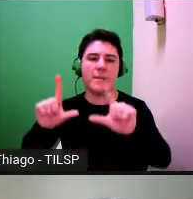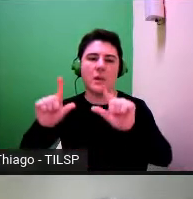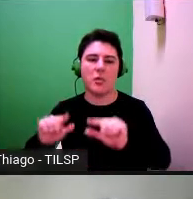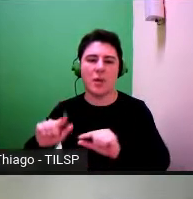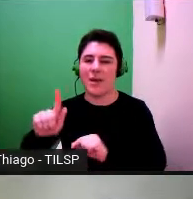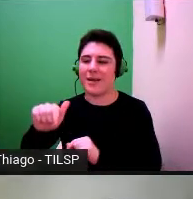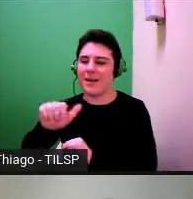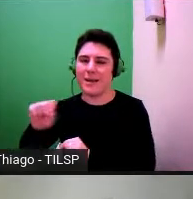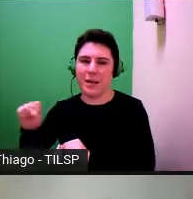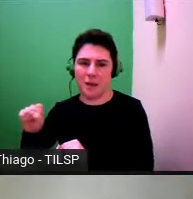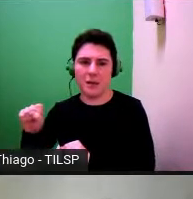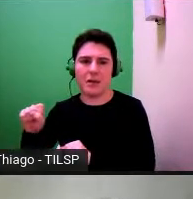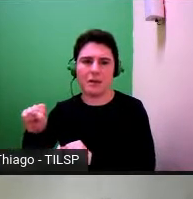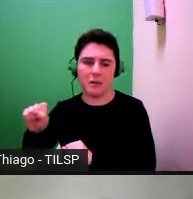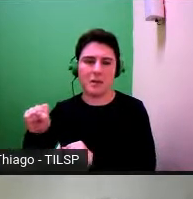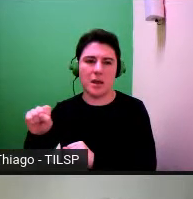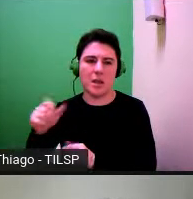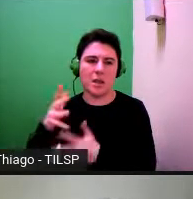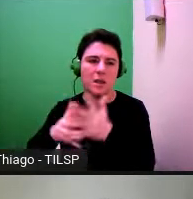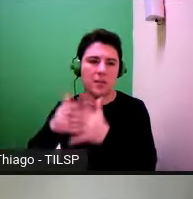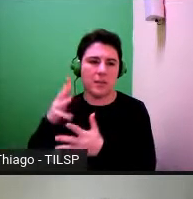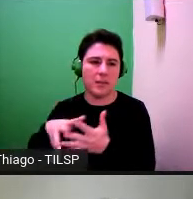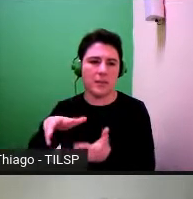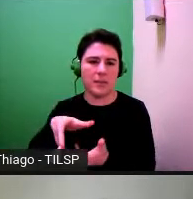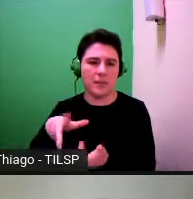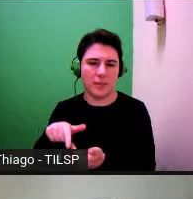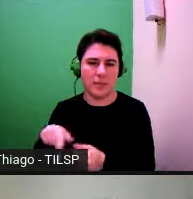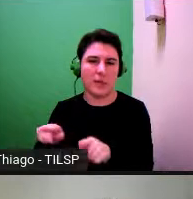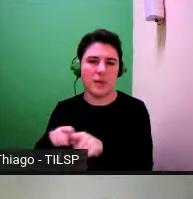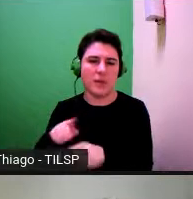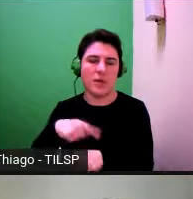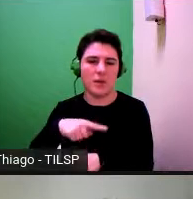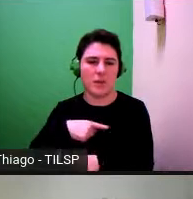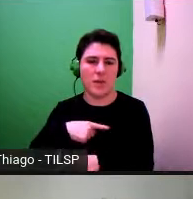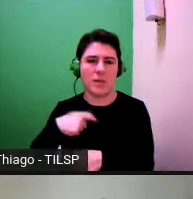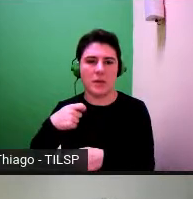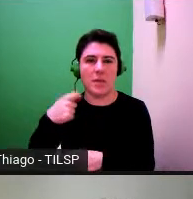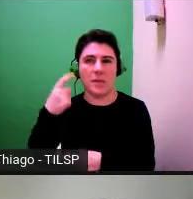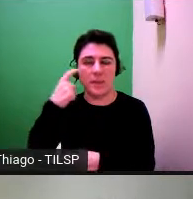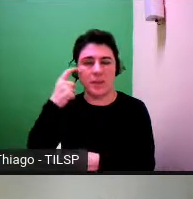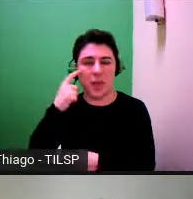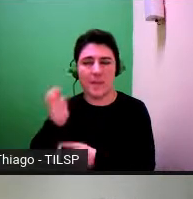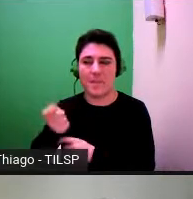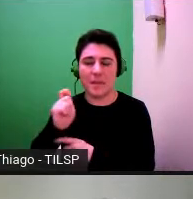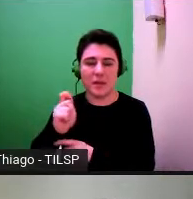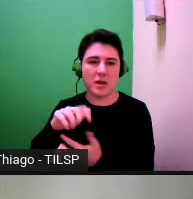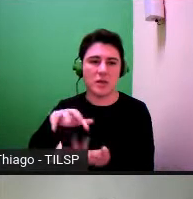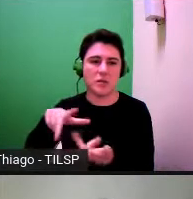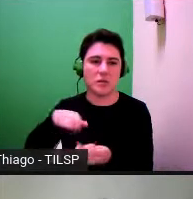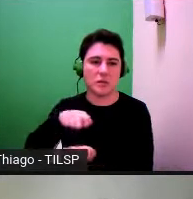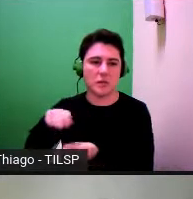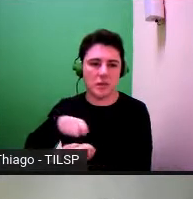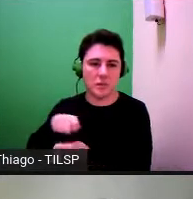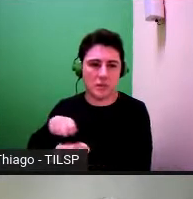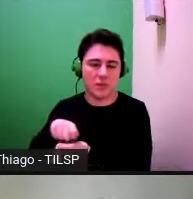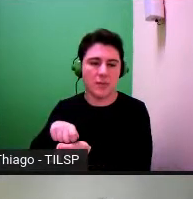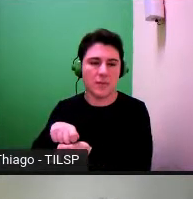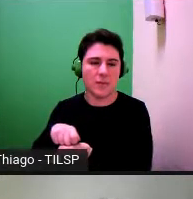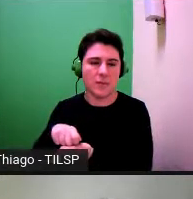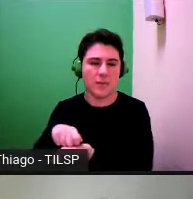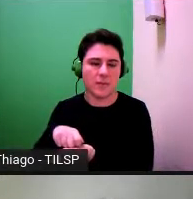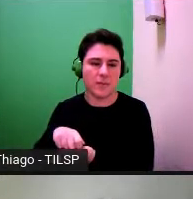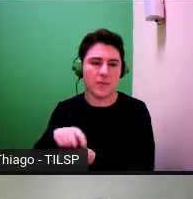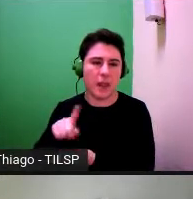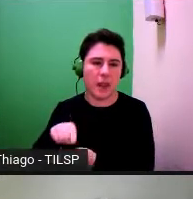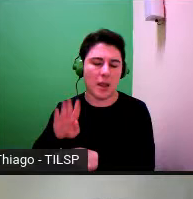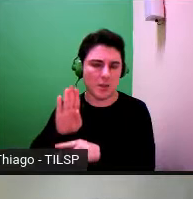efeitos de estufa etc devemos também apostar na pesca sustentável a atitude de cada um de nós como consumidor de pescado é um